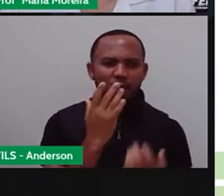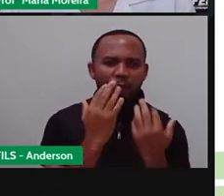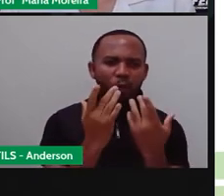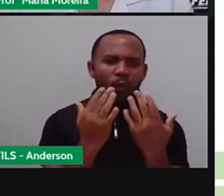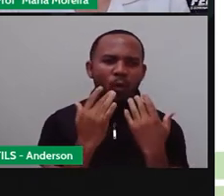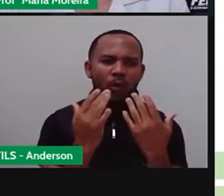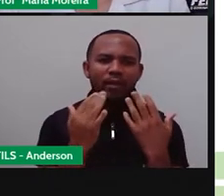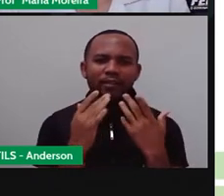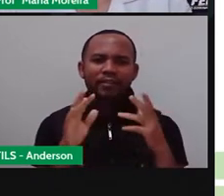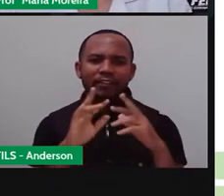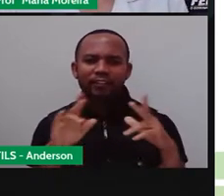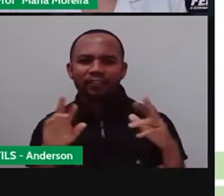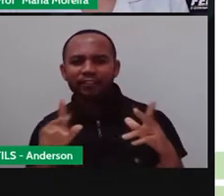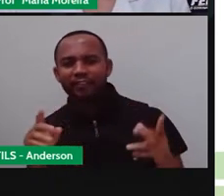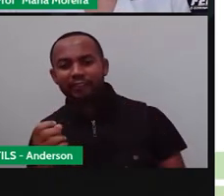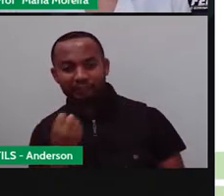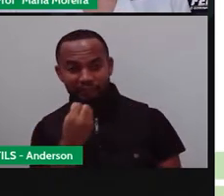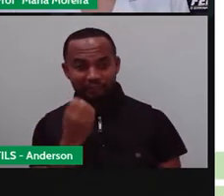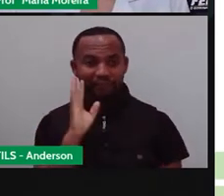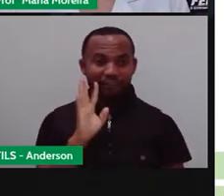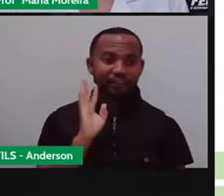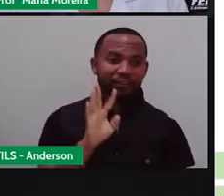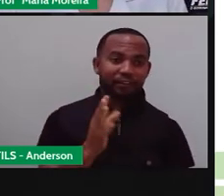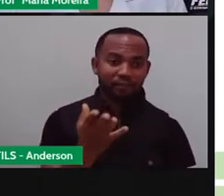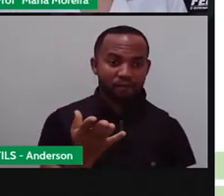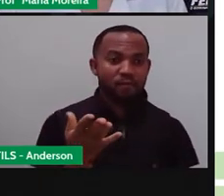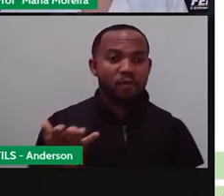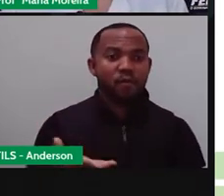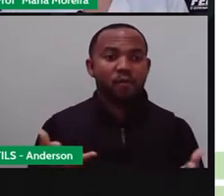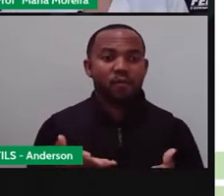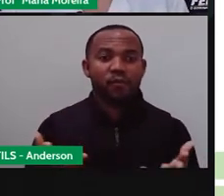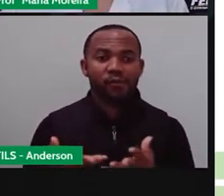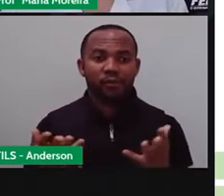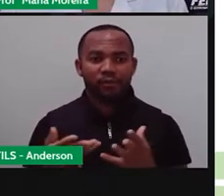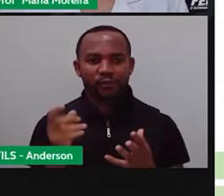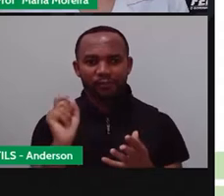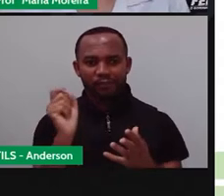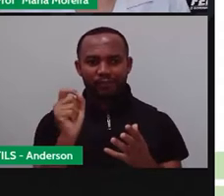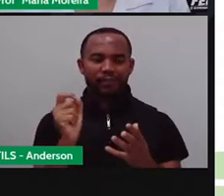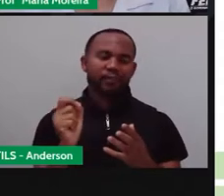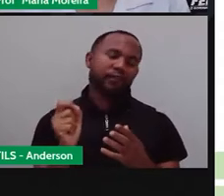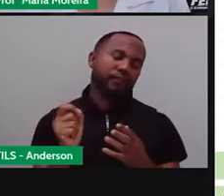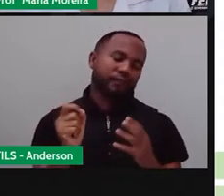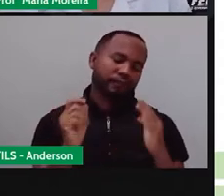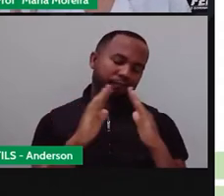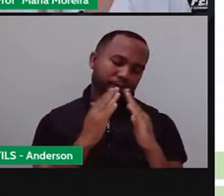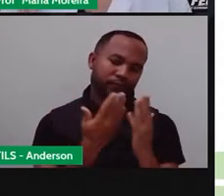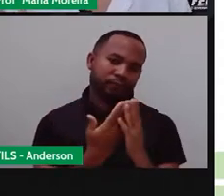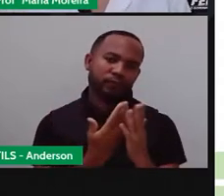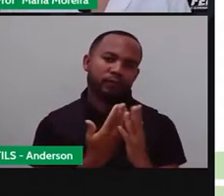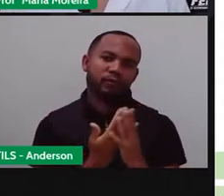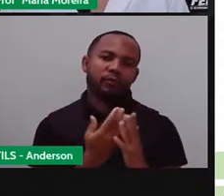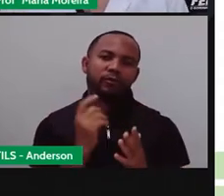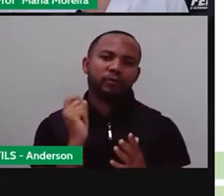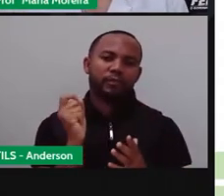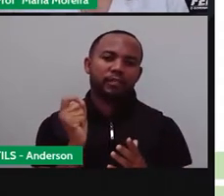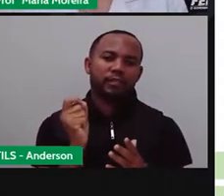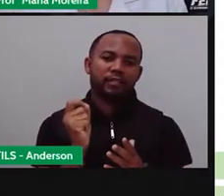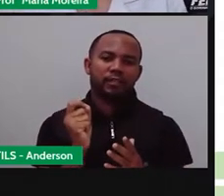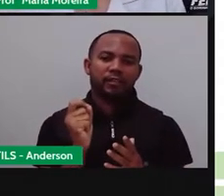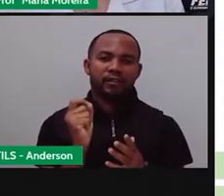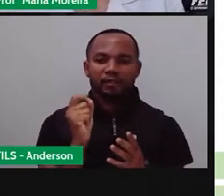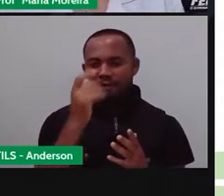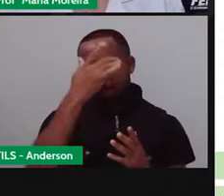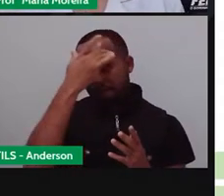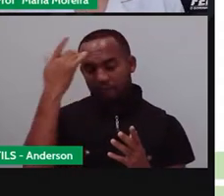cores assim diferentes. Pois é. Hoje a nossa aula vai ser voltada aí para um artista em